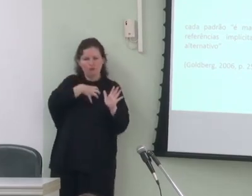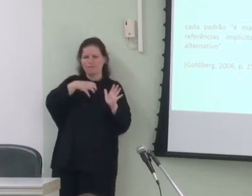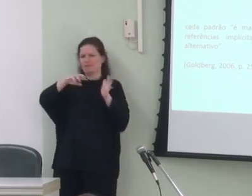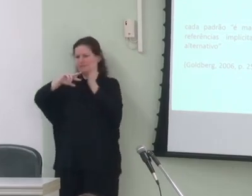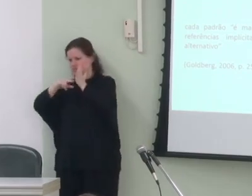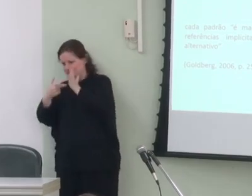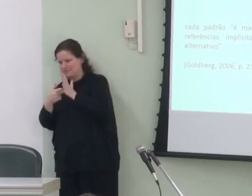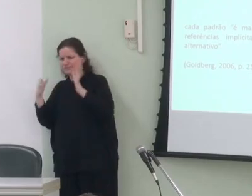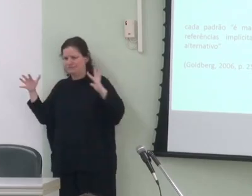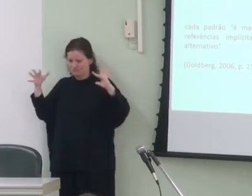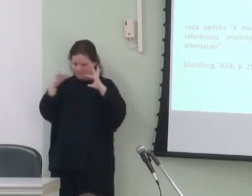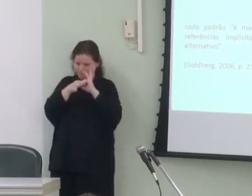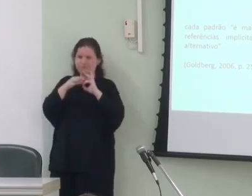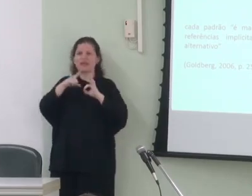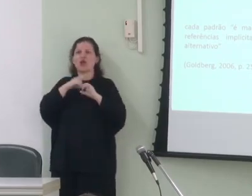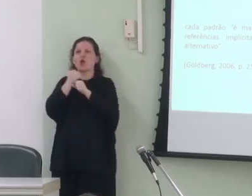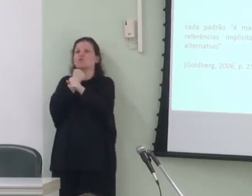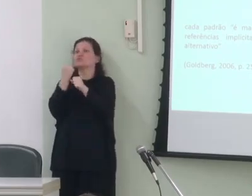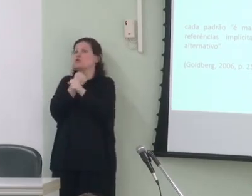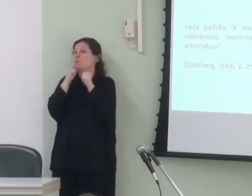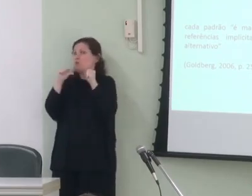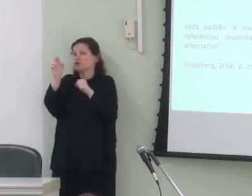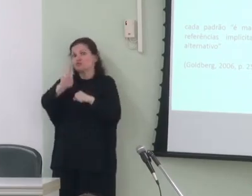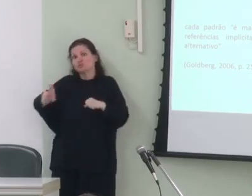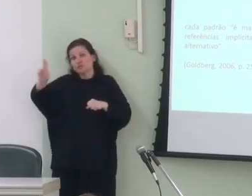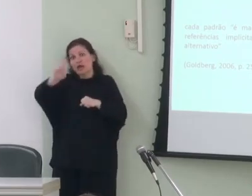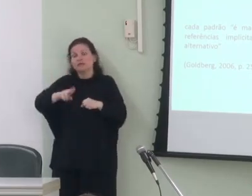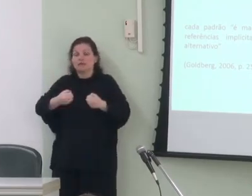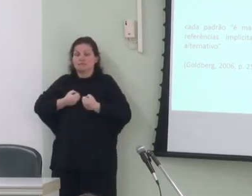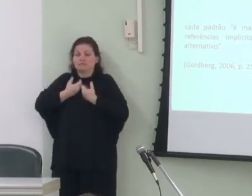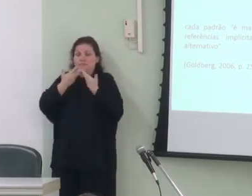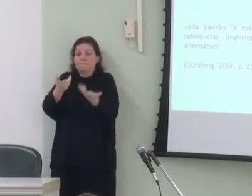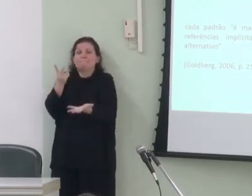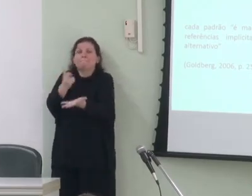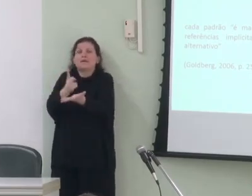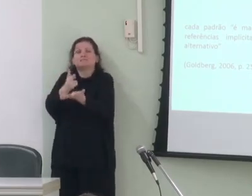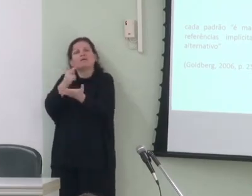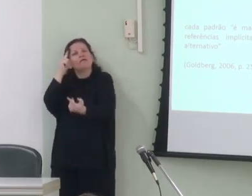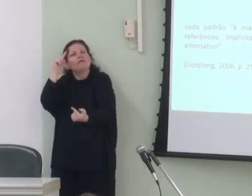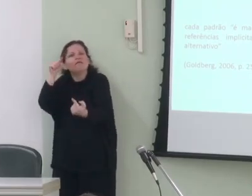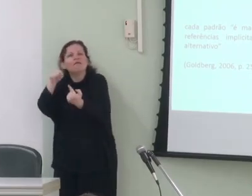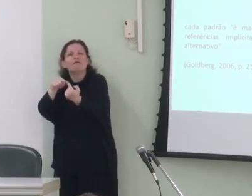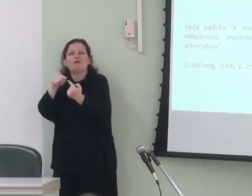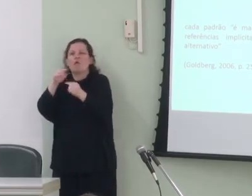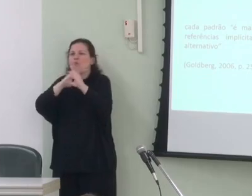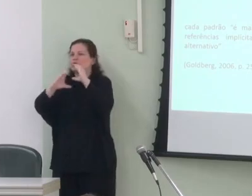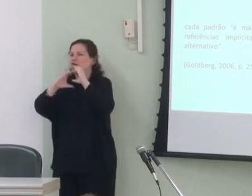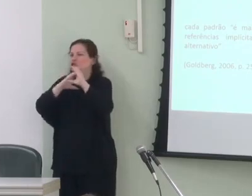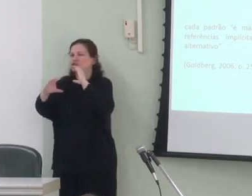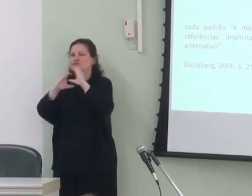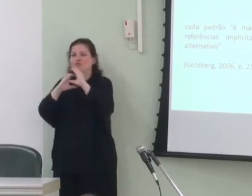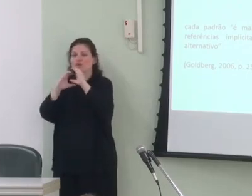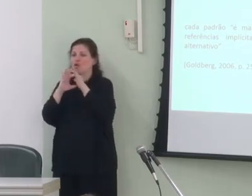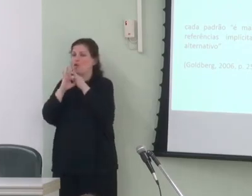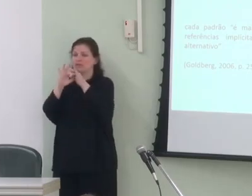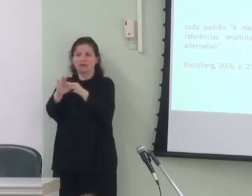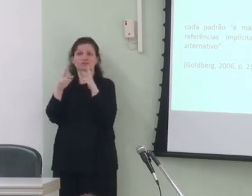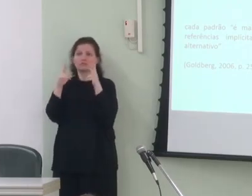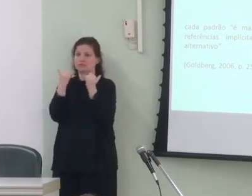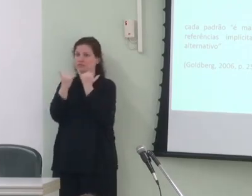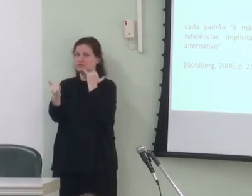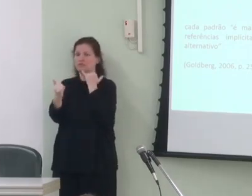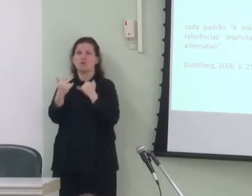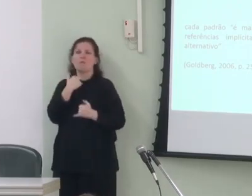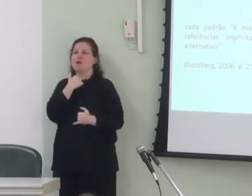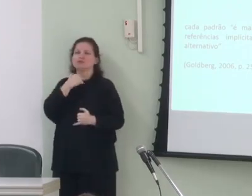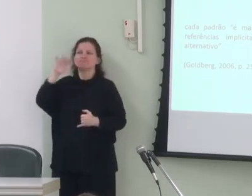compartilham construções podem ser usadas para expressar uma mesma intenção comunicativa em contextos similares o que não pode